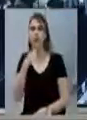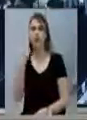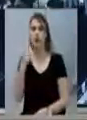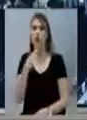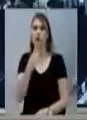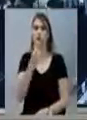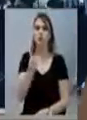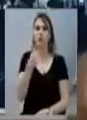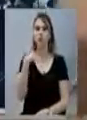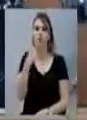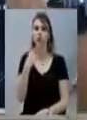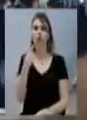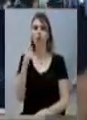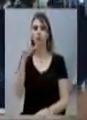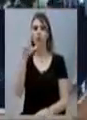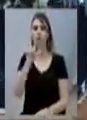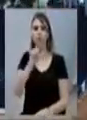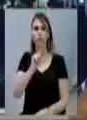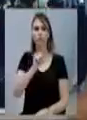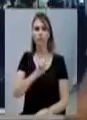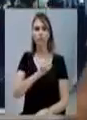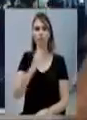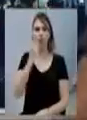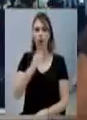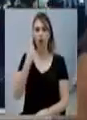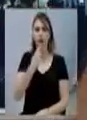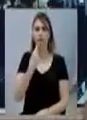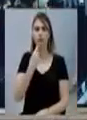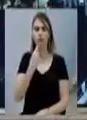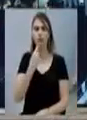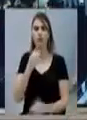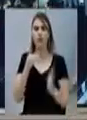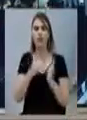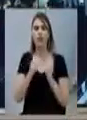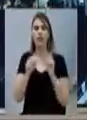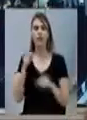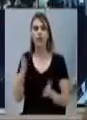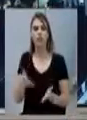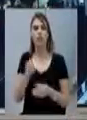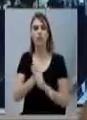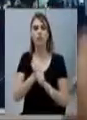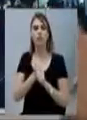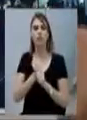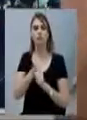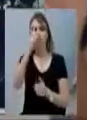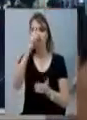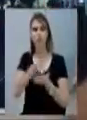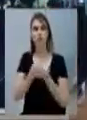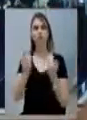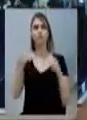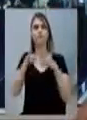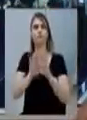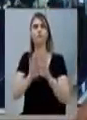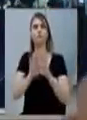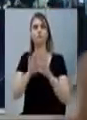16 horas, e assim foi indo. E aí, até que, esse ano, resolveram fechar o 24